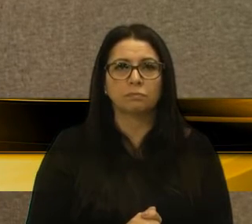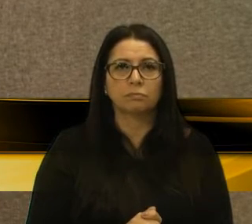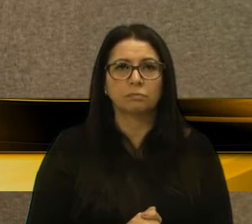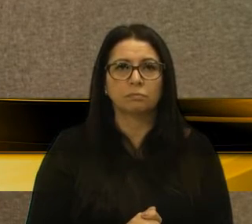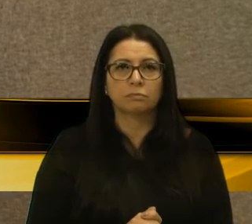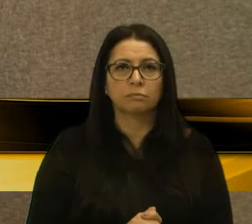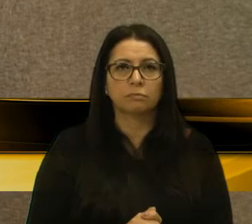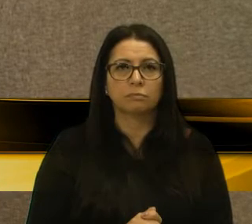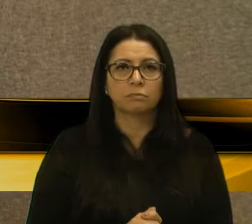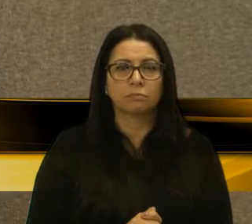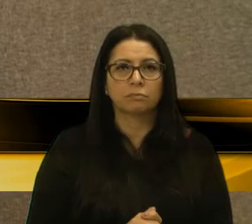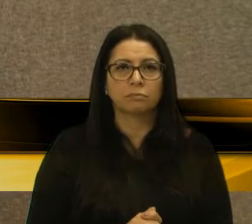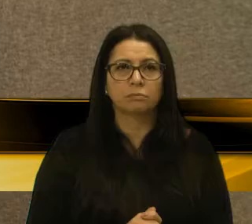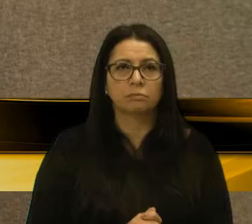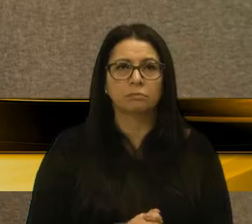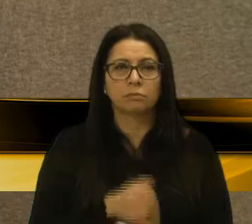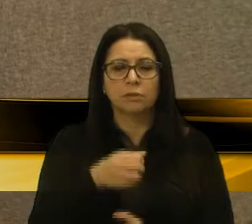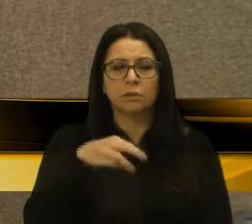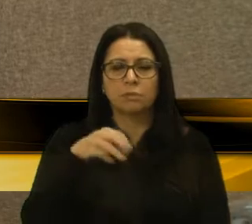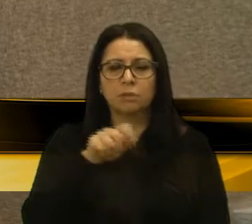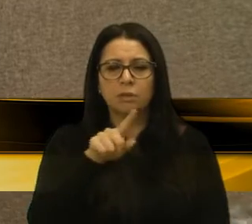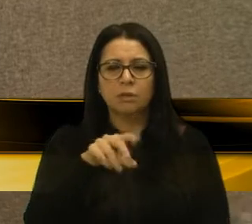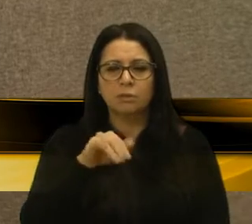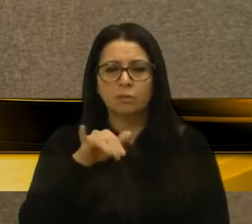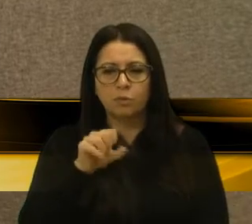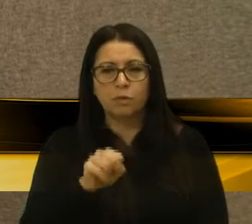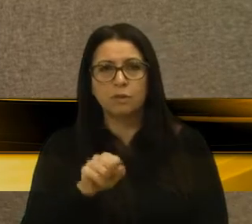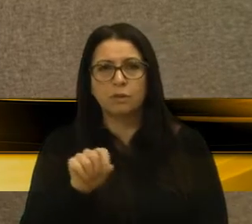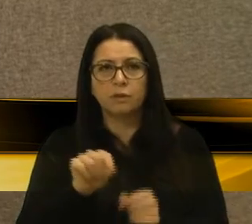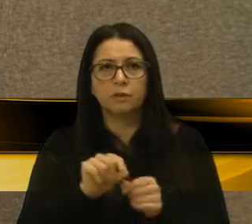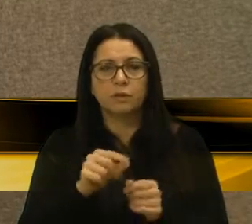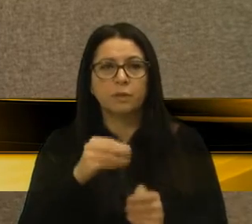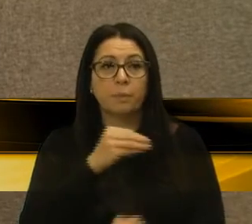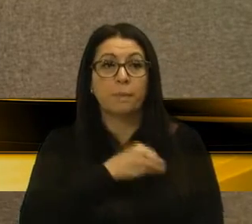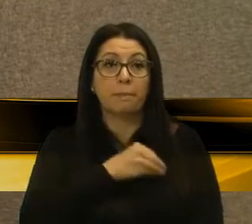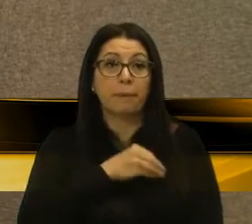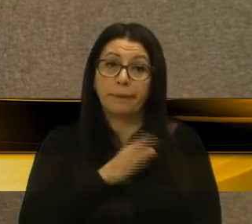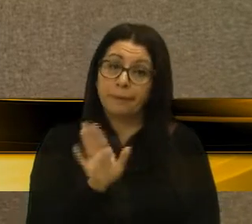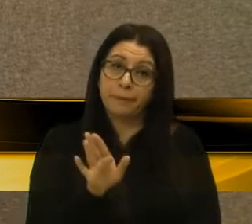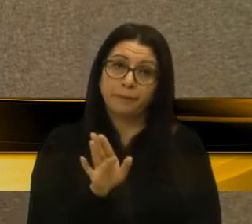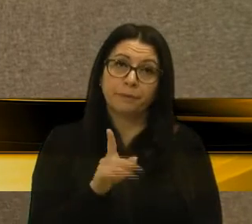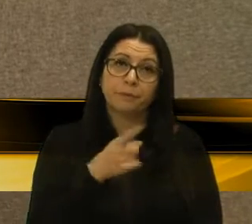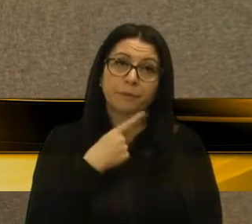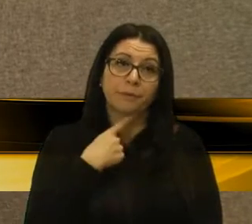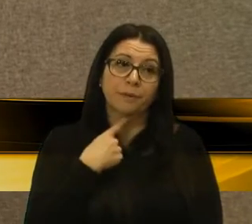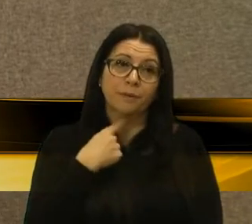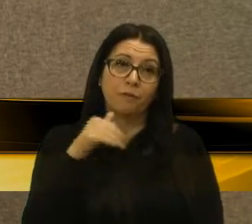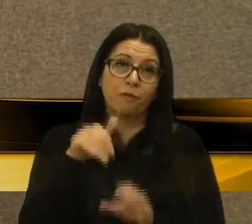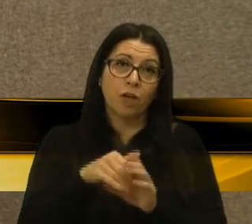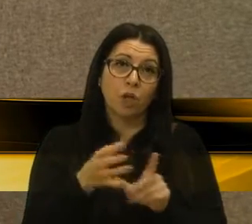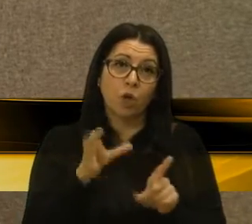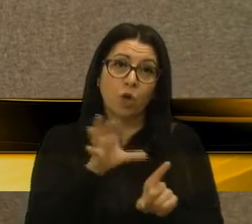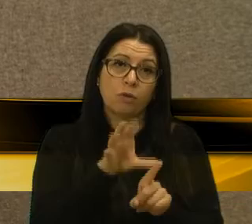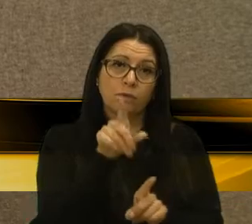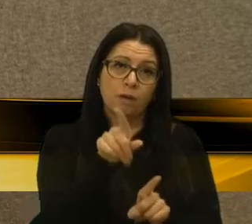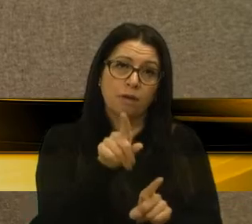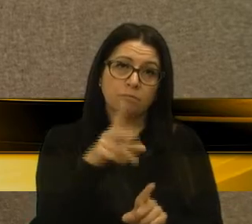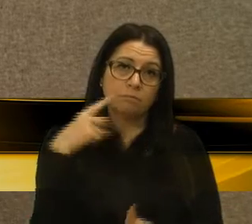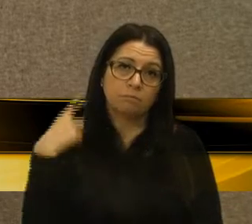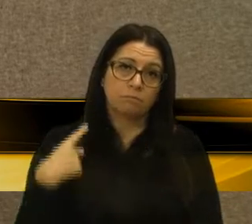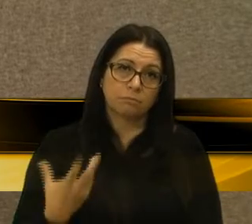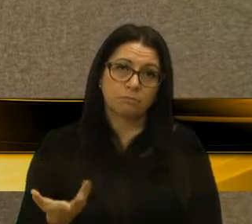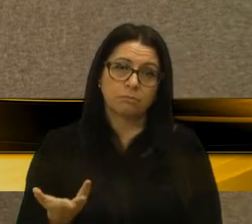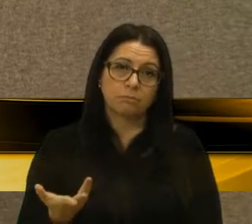Amazonas? Não, Amazonas. Eu falei errado. Ah, senhora me desculpe, eu cometi um pecado aqui, porque já não está gostando do meu voto. Voto contrário, vereadora Denise.